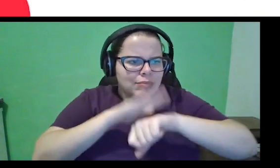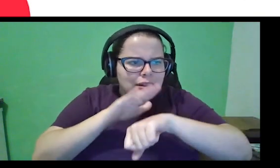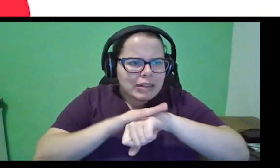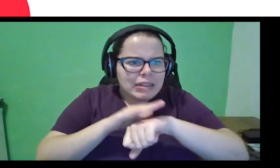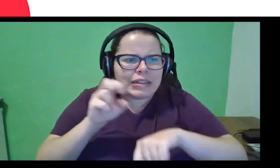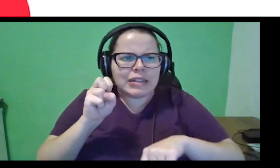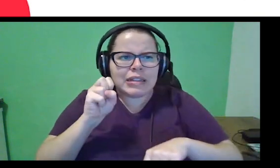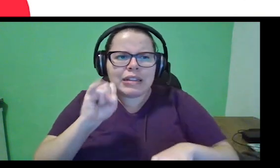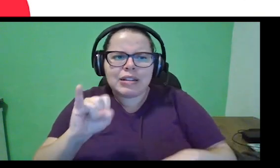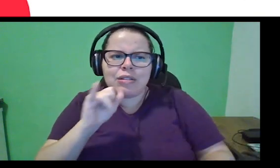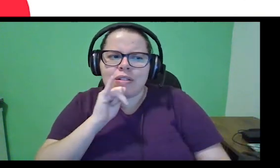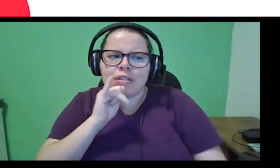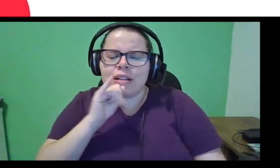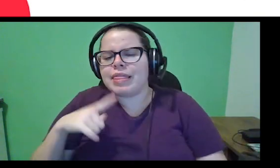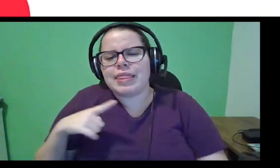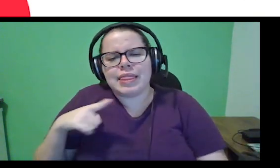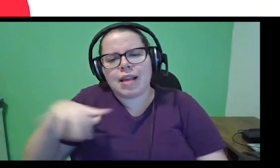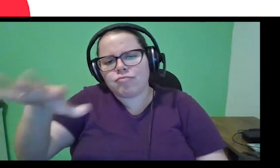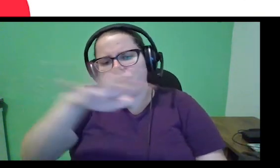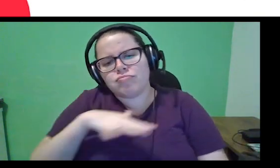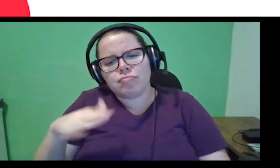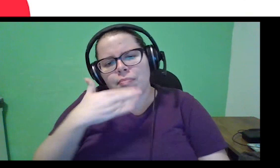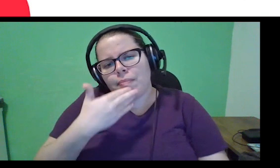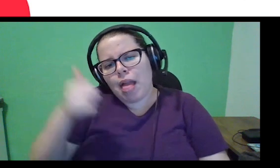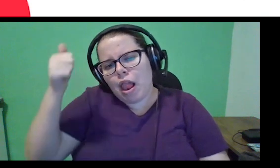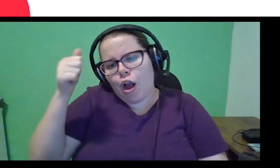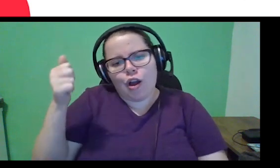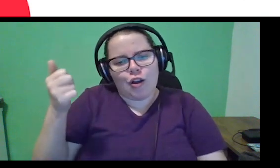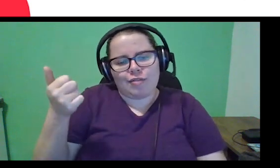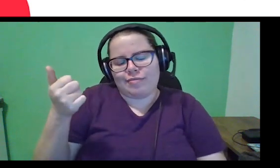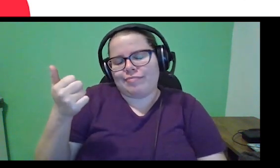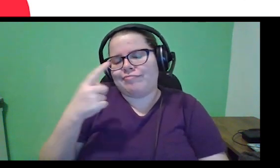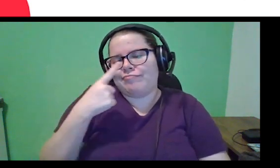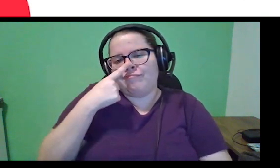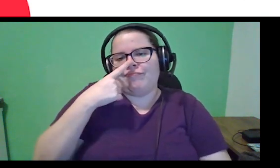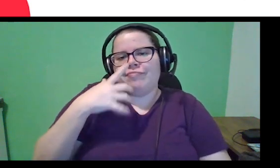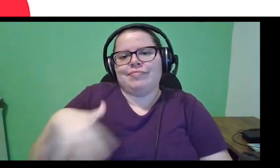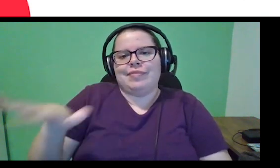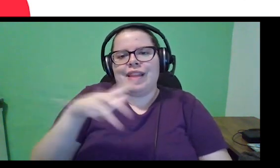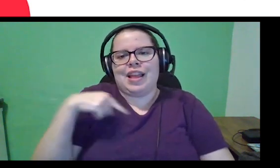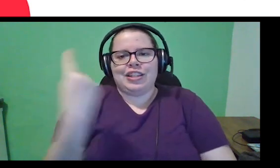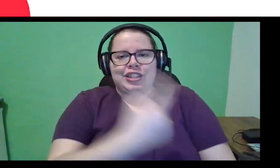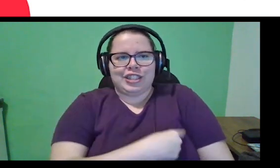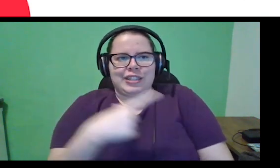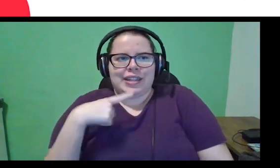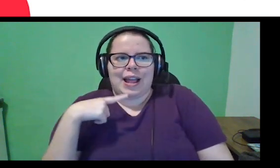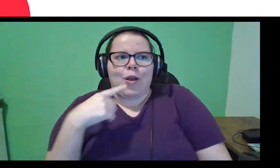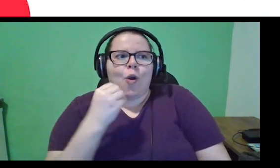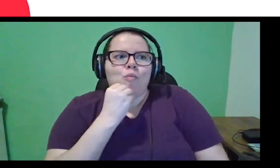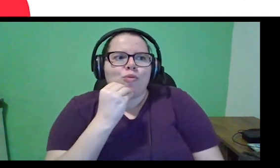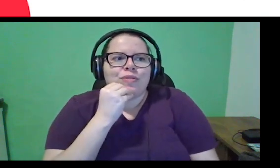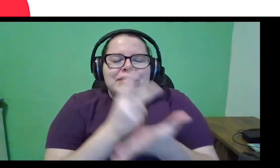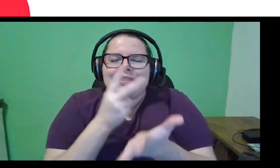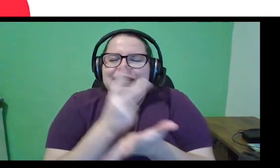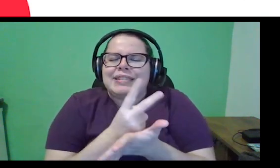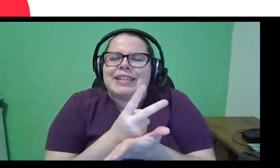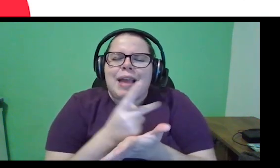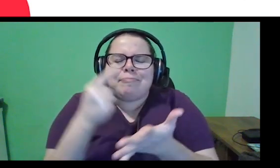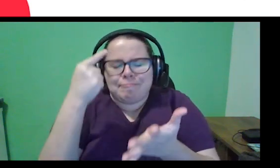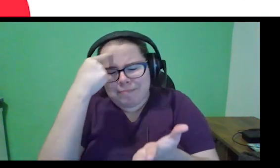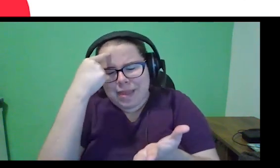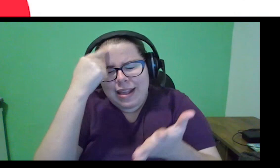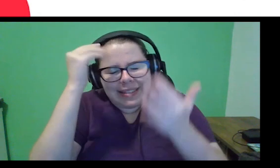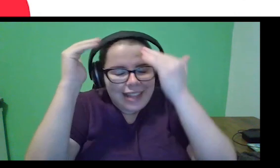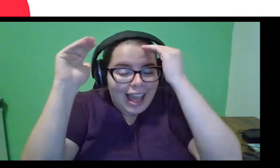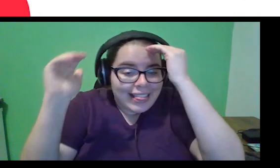estão no melhor contexto para a carreira delas nesse momento? Então, aqui a gente tem a oportunidade sempre de varrer isso, né? de